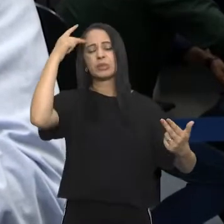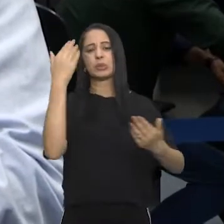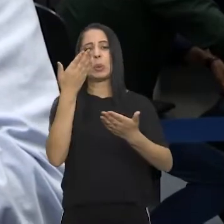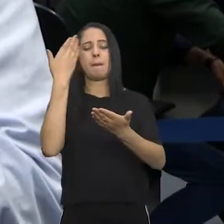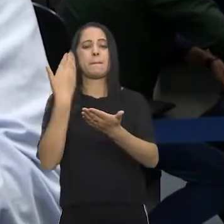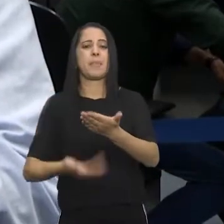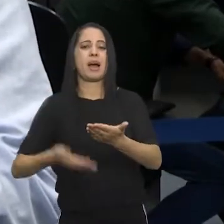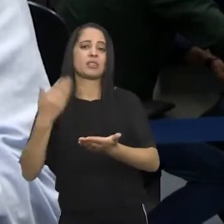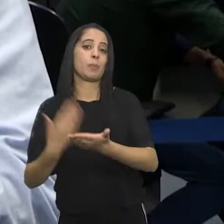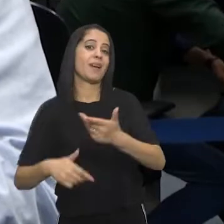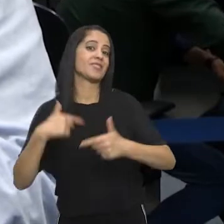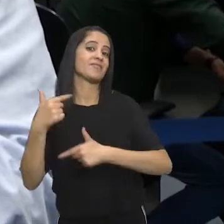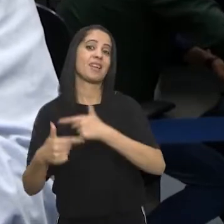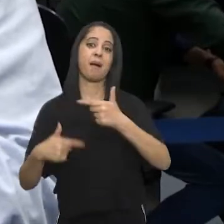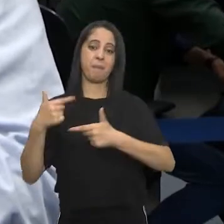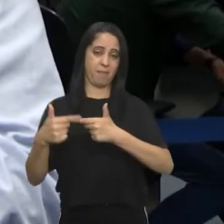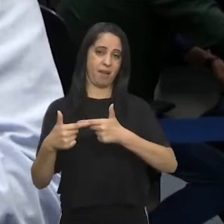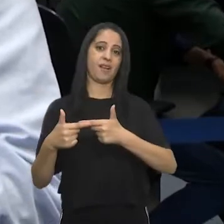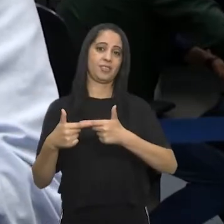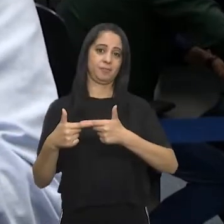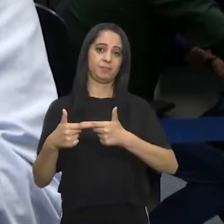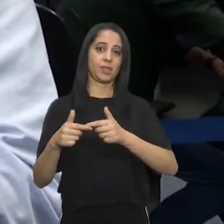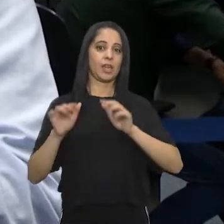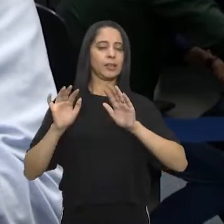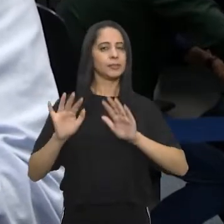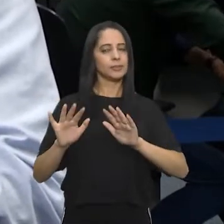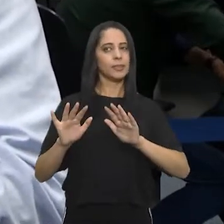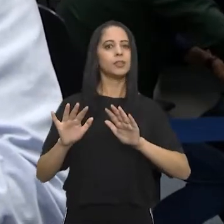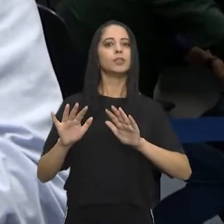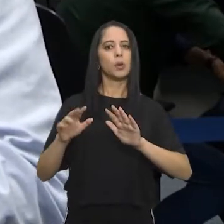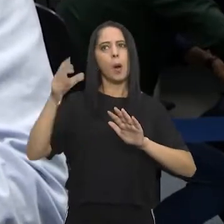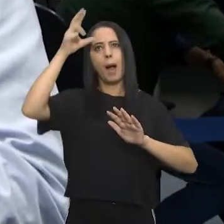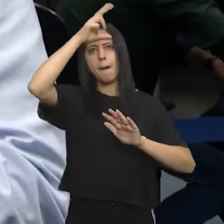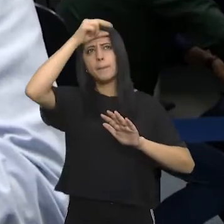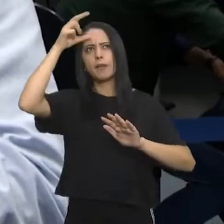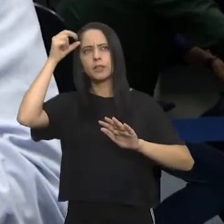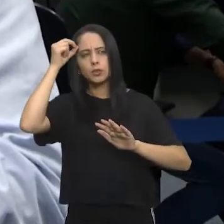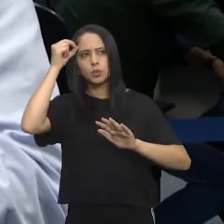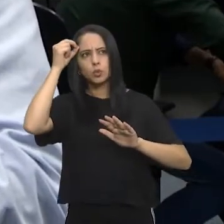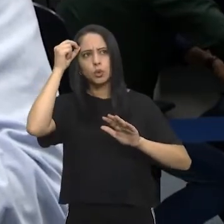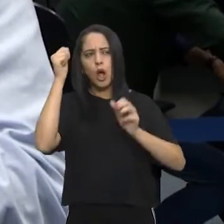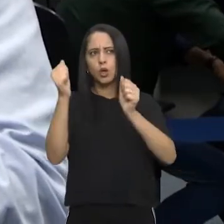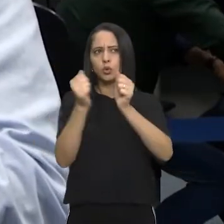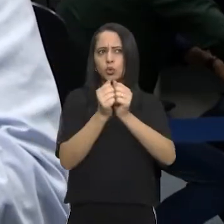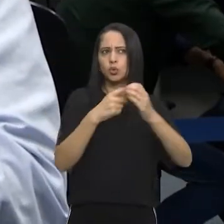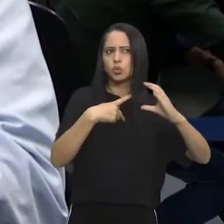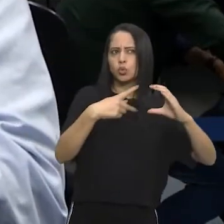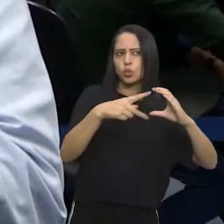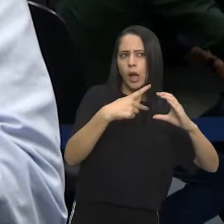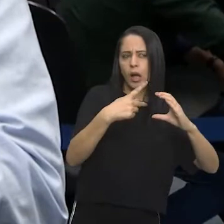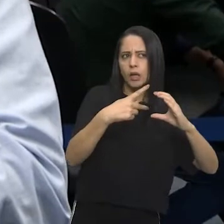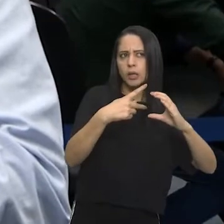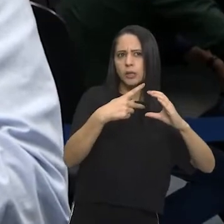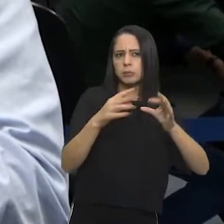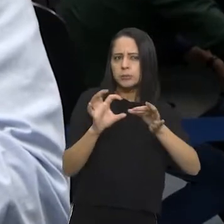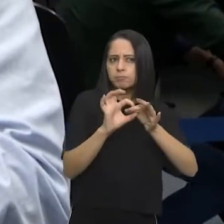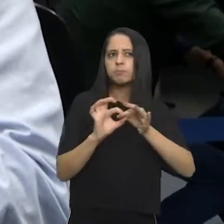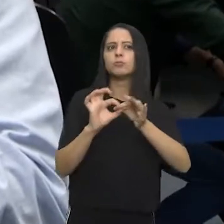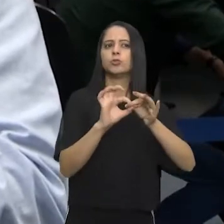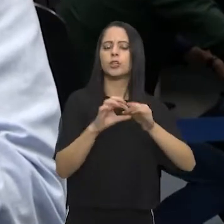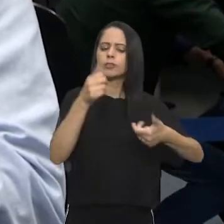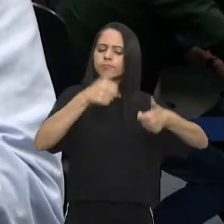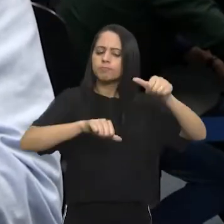têm esse direito agora, que ficaram desempregadas Então essa conexão com a sociedade, da Câmara e com o Executivo, com a Prefeitura Municipal É